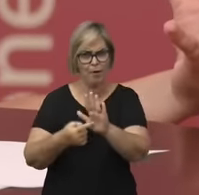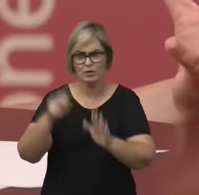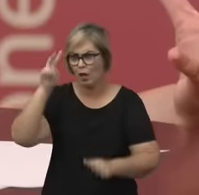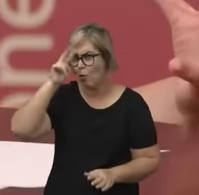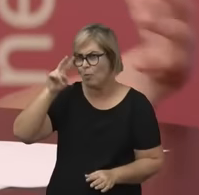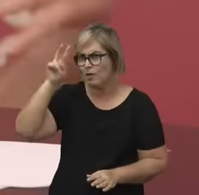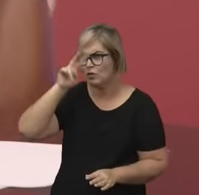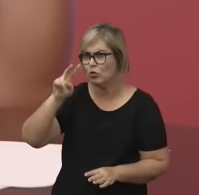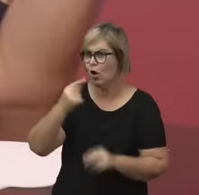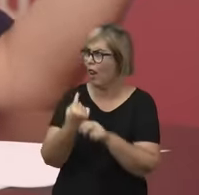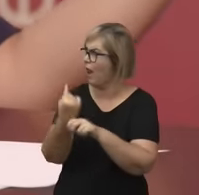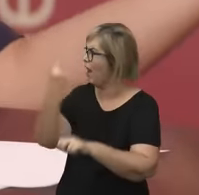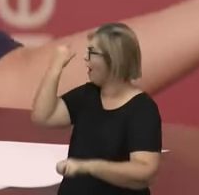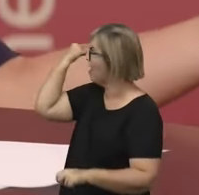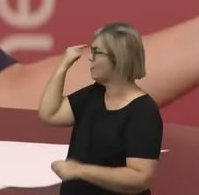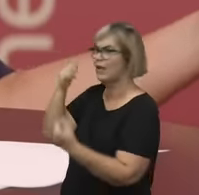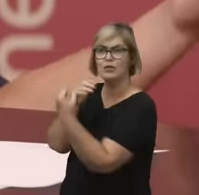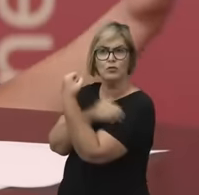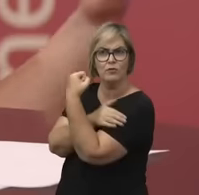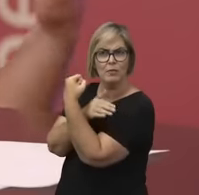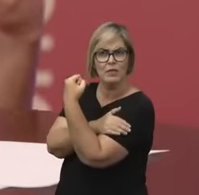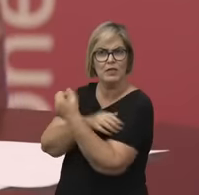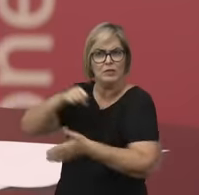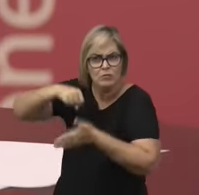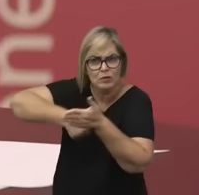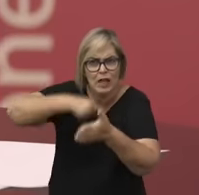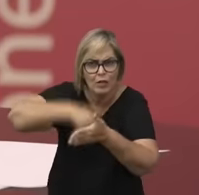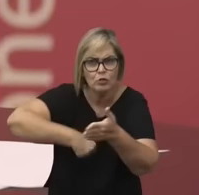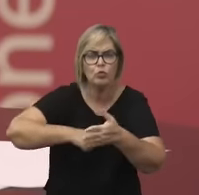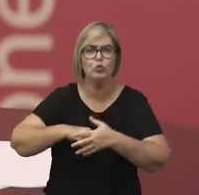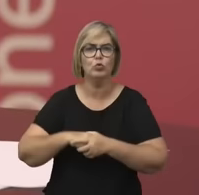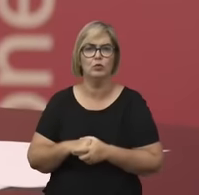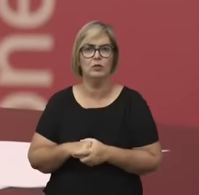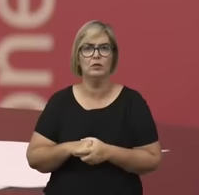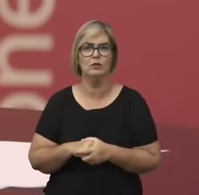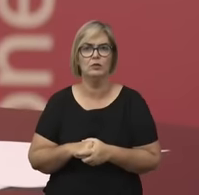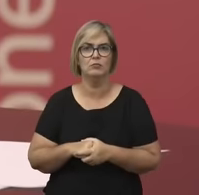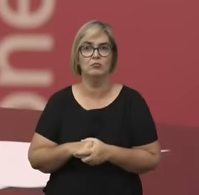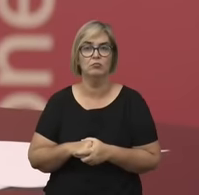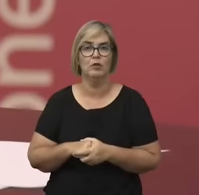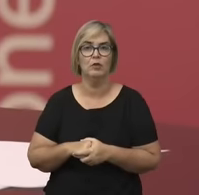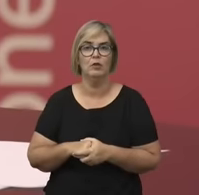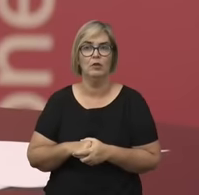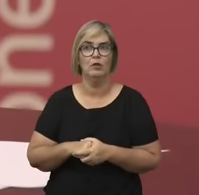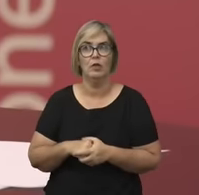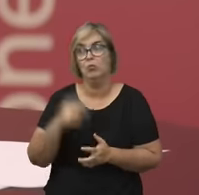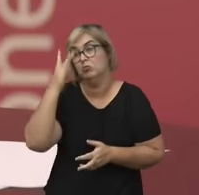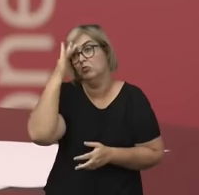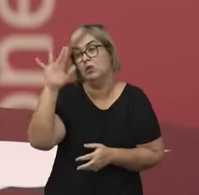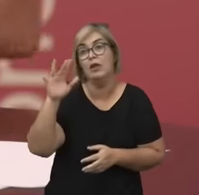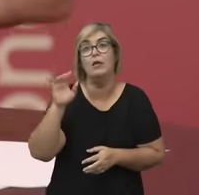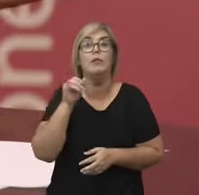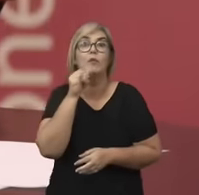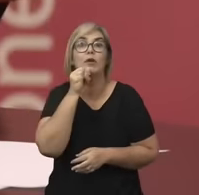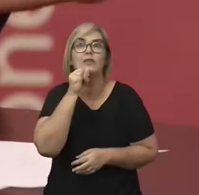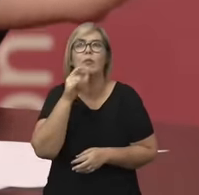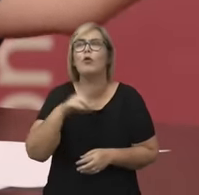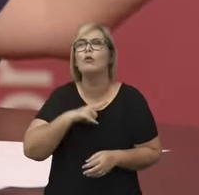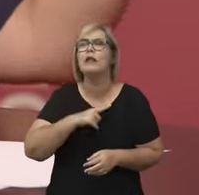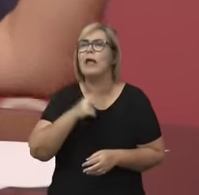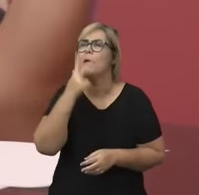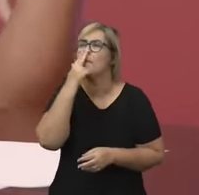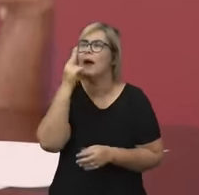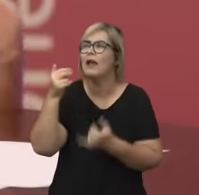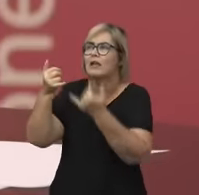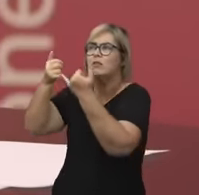do feminismo e das reivindicações, né? Então, de alguma maneira, assim, há um fio condutor,